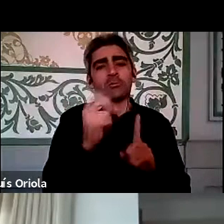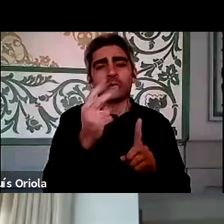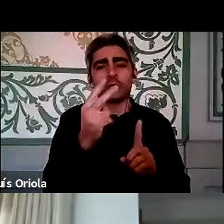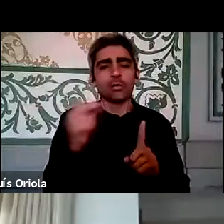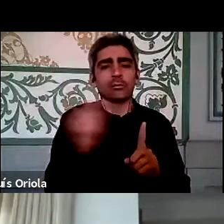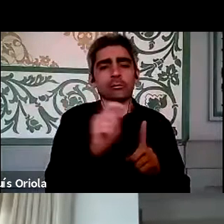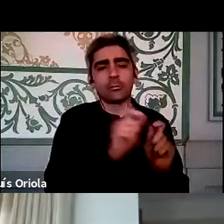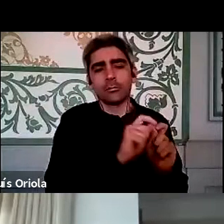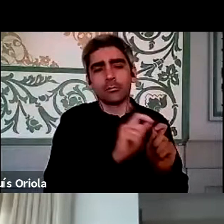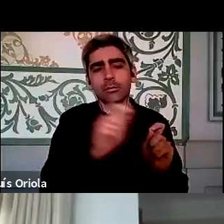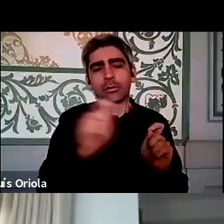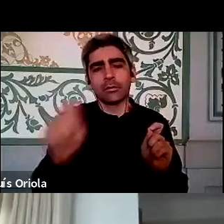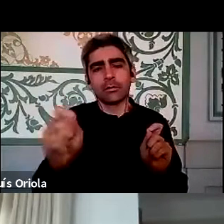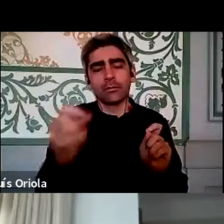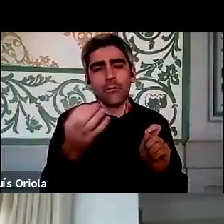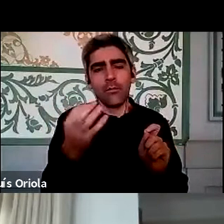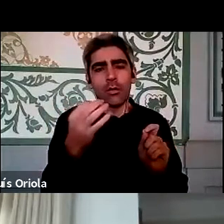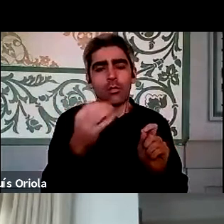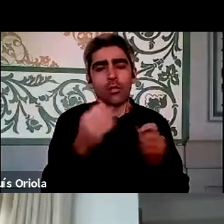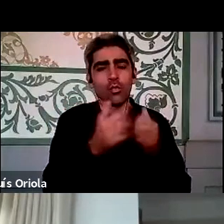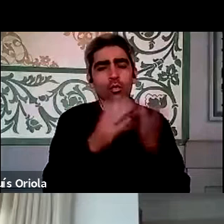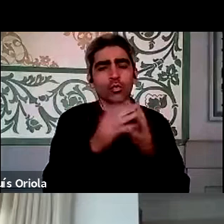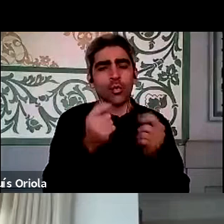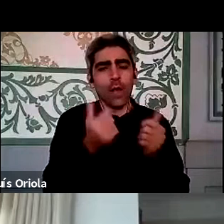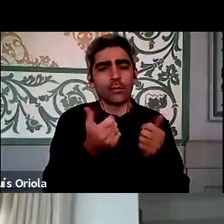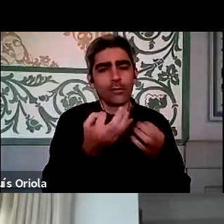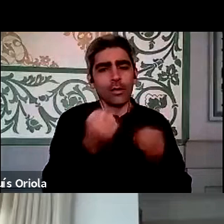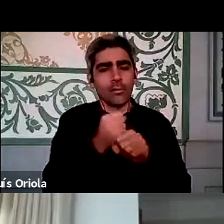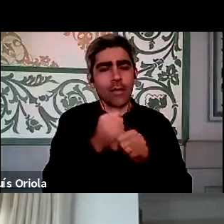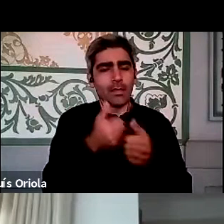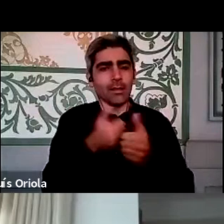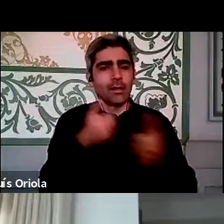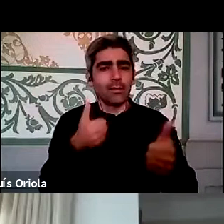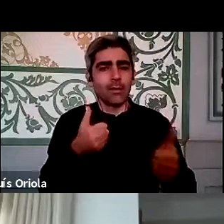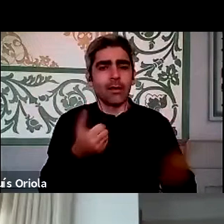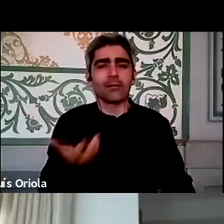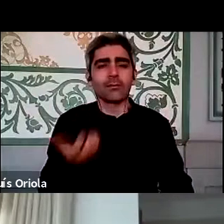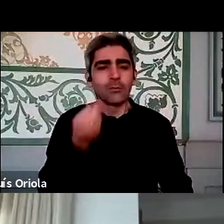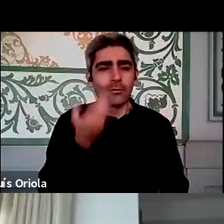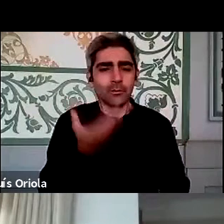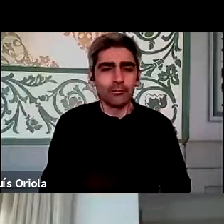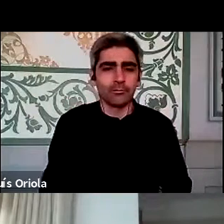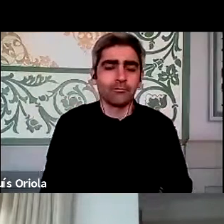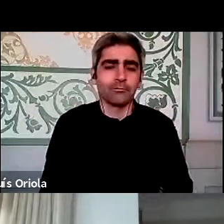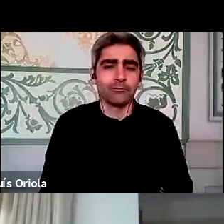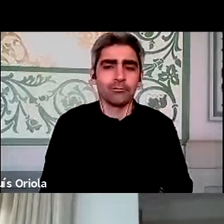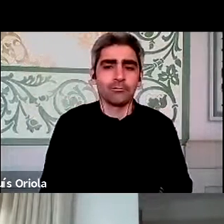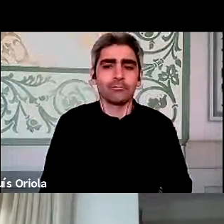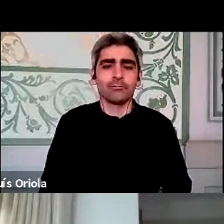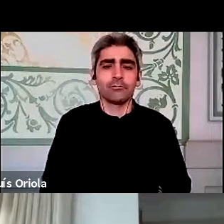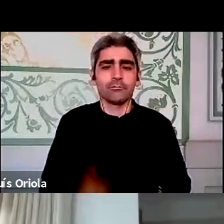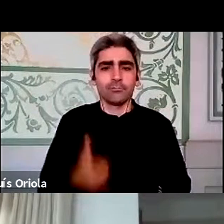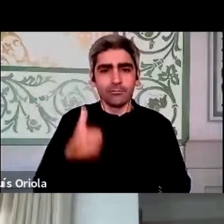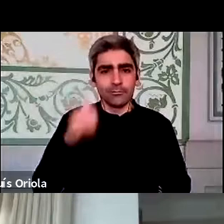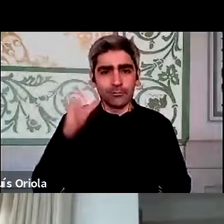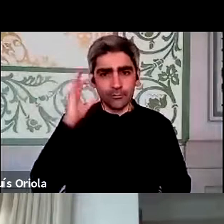em que passarmos quase todos a trabalhar em sistema de teletrabalho. Boa tarde, em primeiro lugar agradecer também